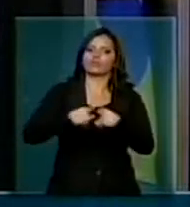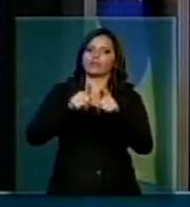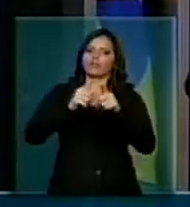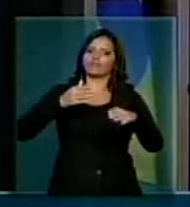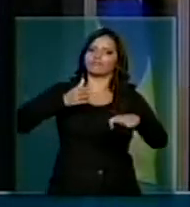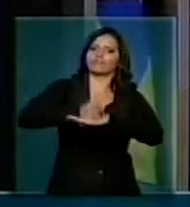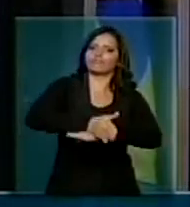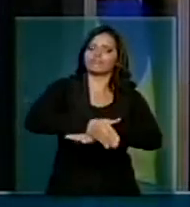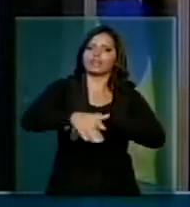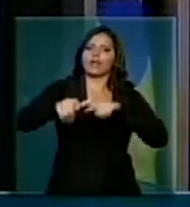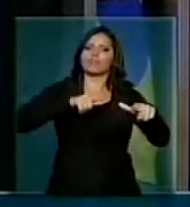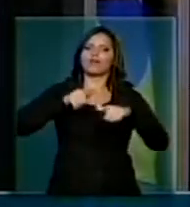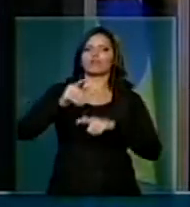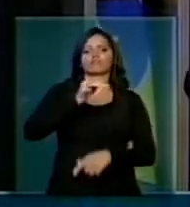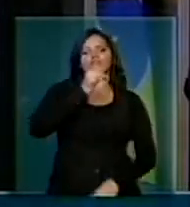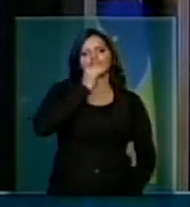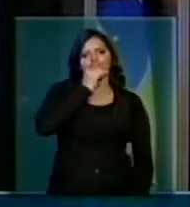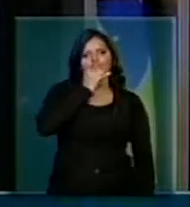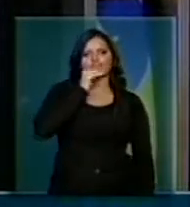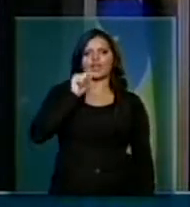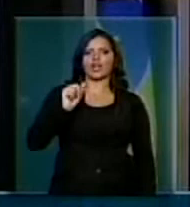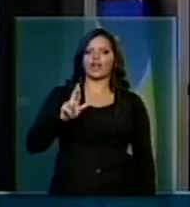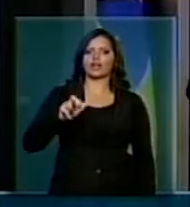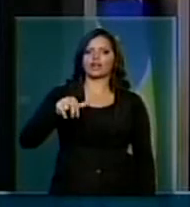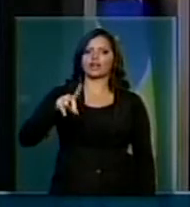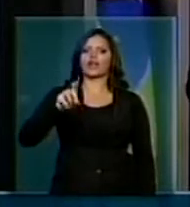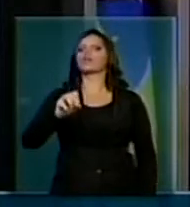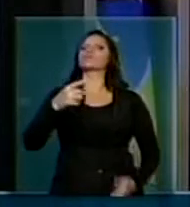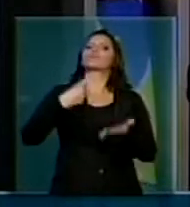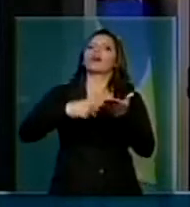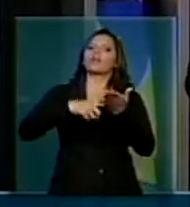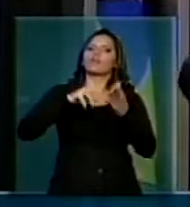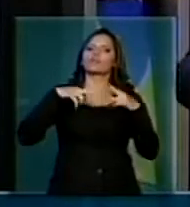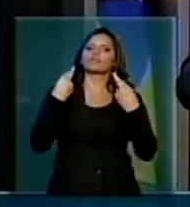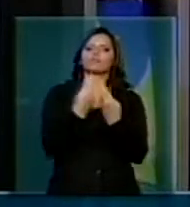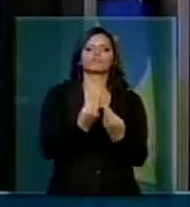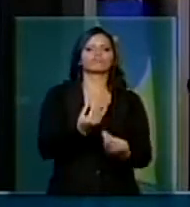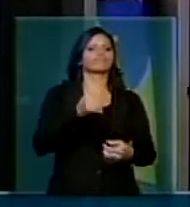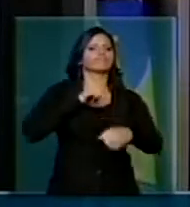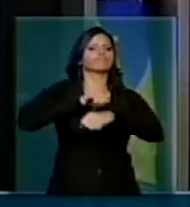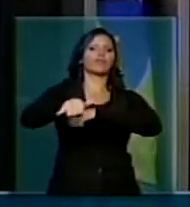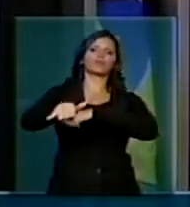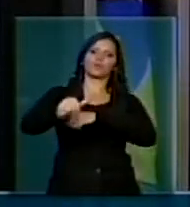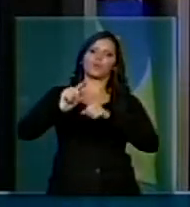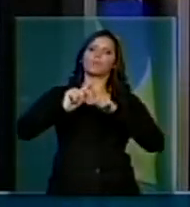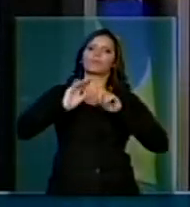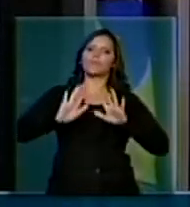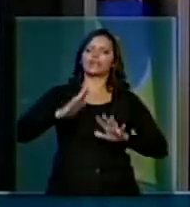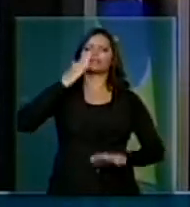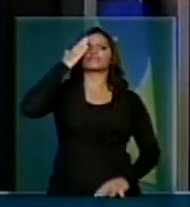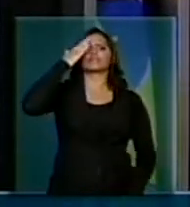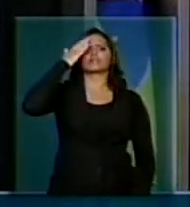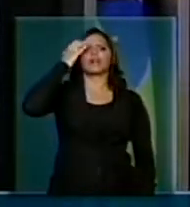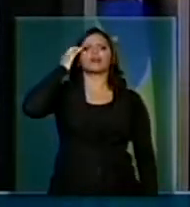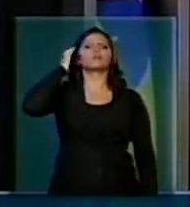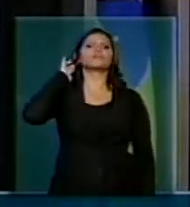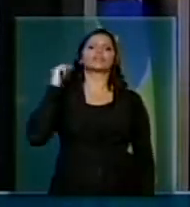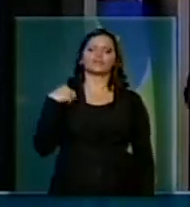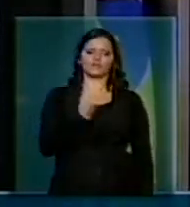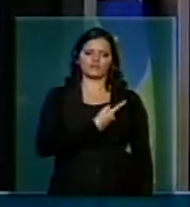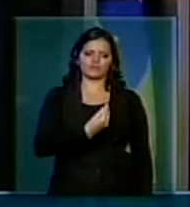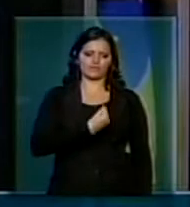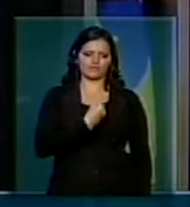atuação. Infelizmente, Arnaldo, que convocou, não está aqui. Mas a gente sabe como é a nossa vida. Tem